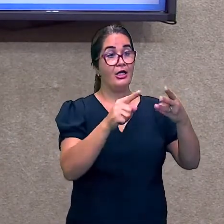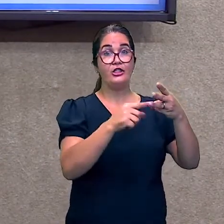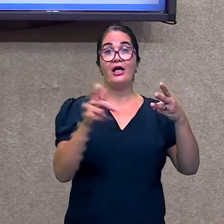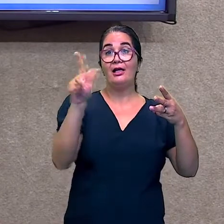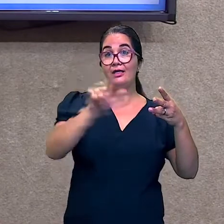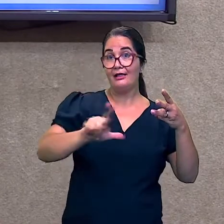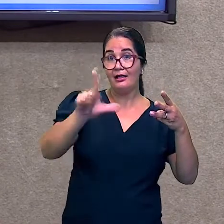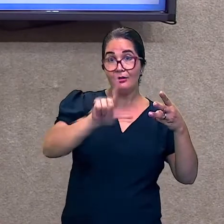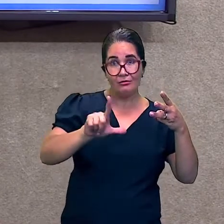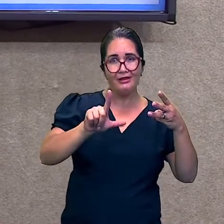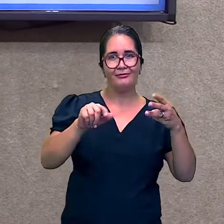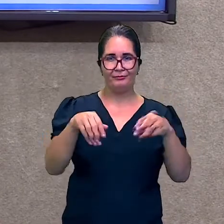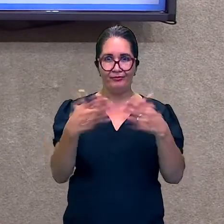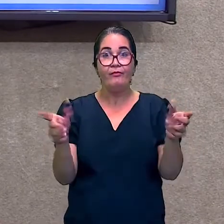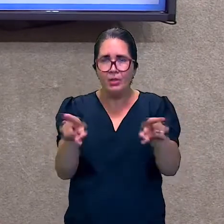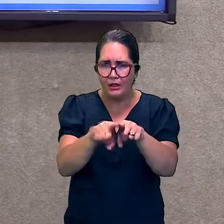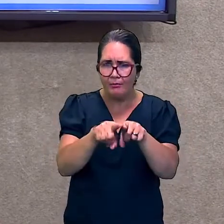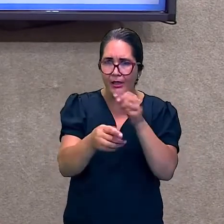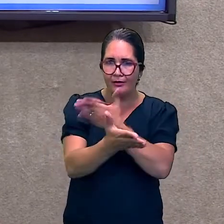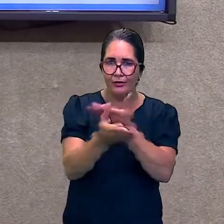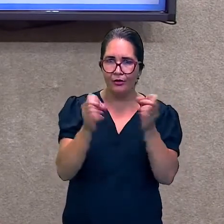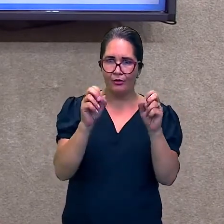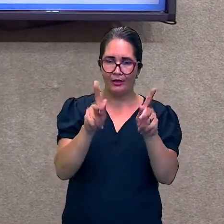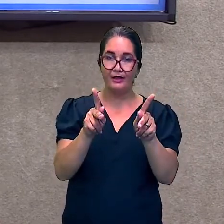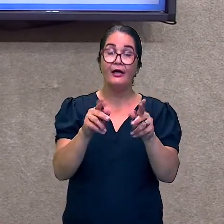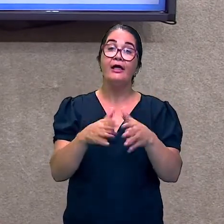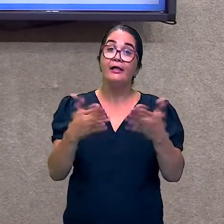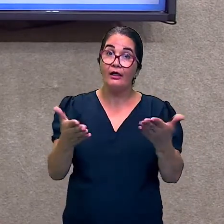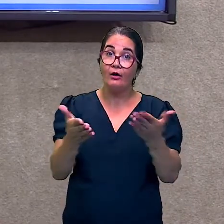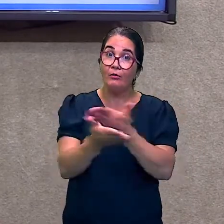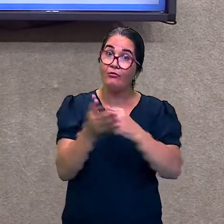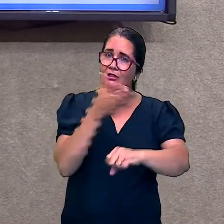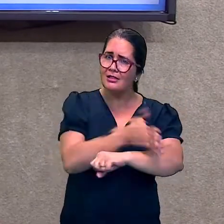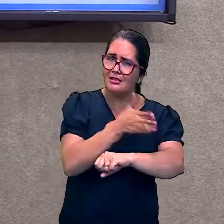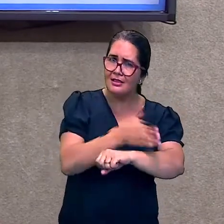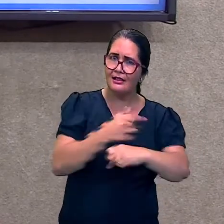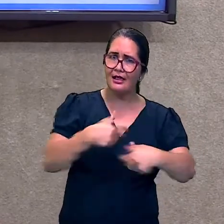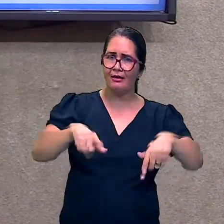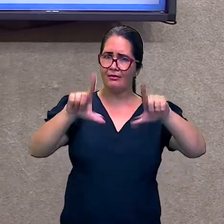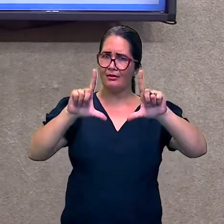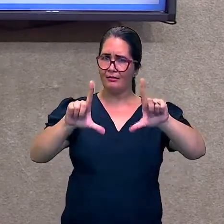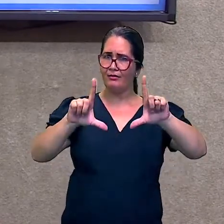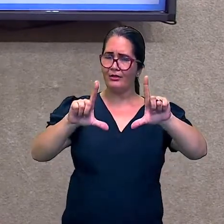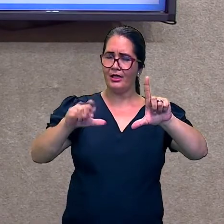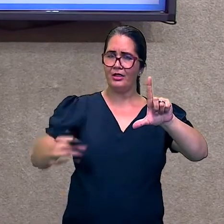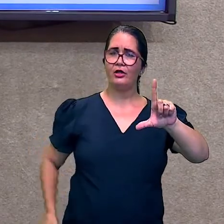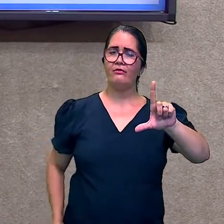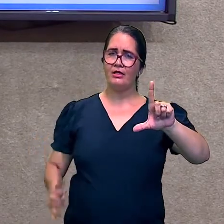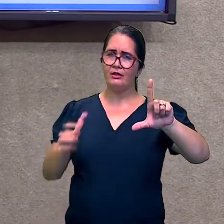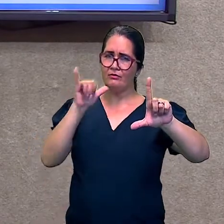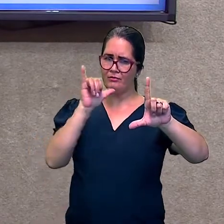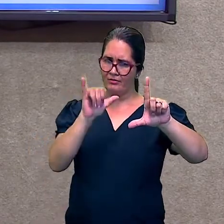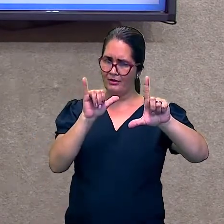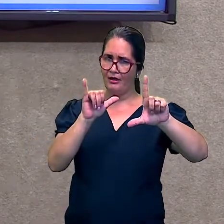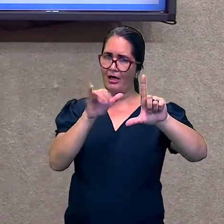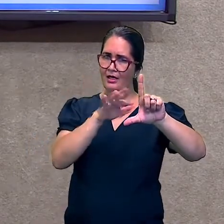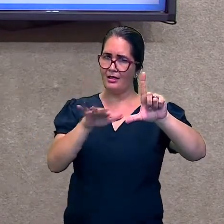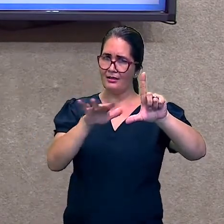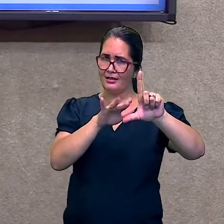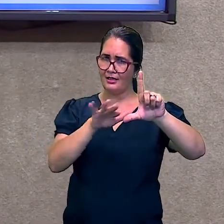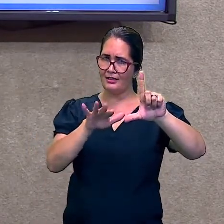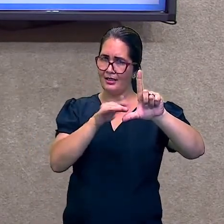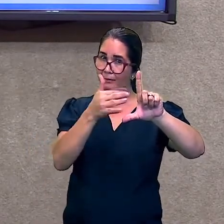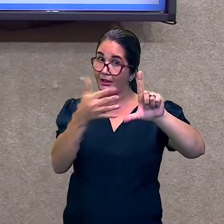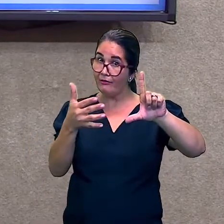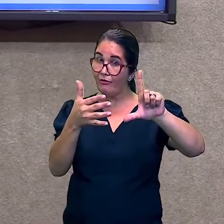Para acessar nossas atividades. Na plataforma. Esmed. GV. Aponte a câmera do seu celular. Na imagem que aparece no canto da tela.